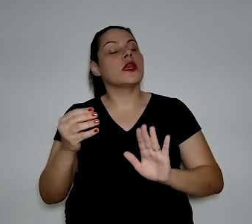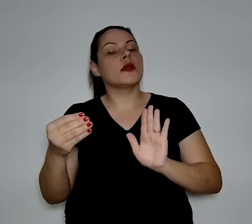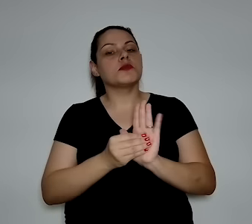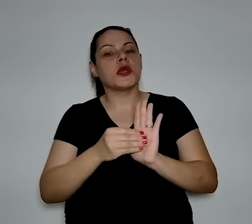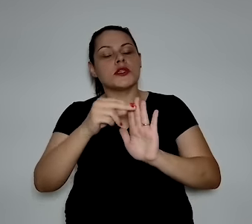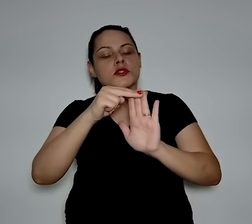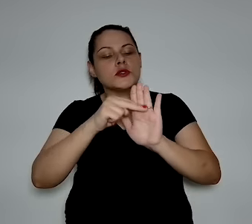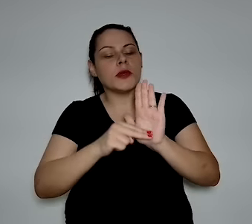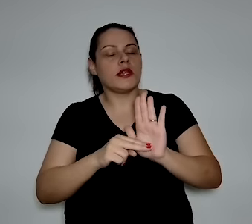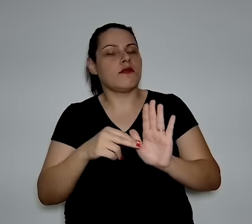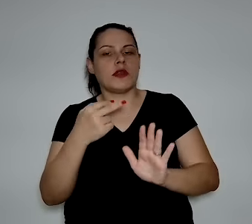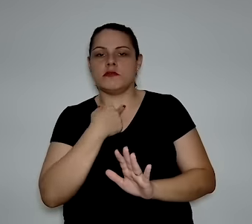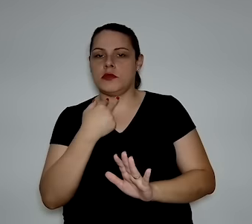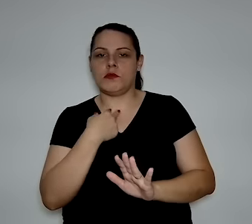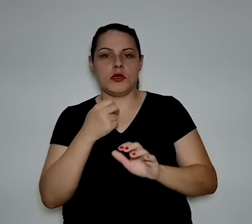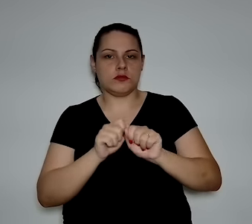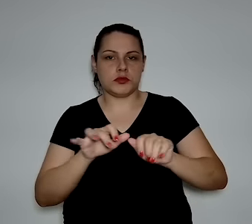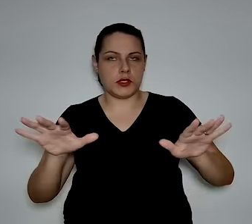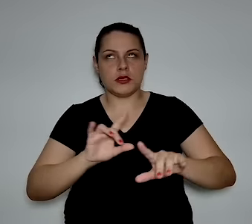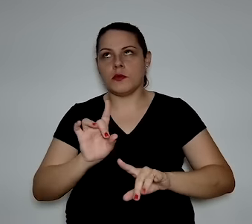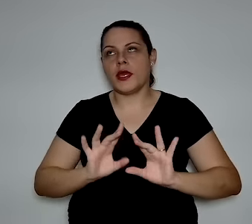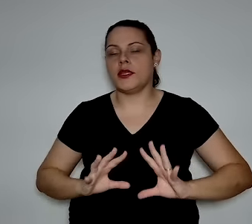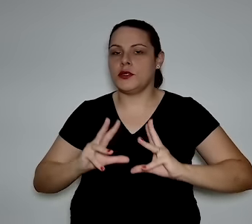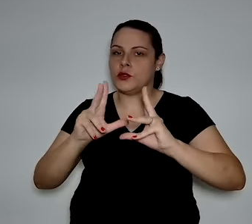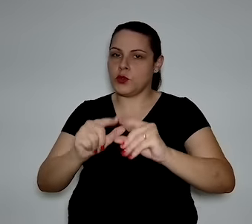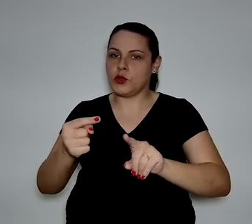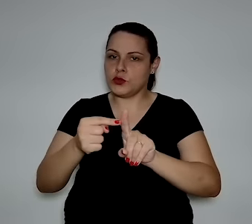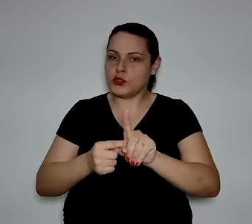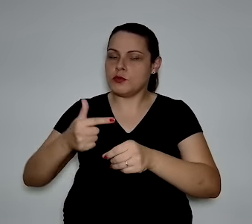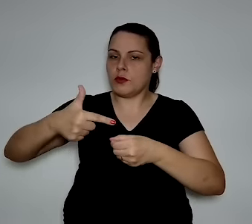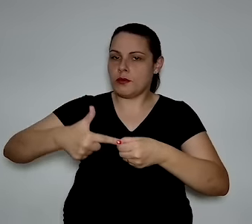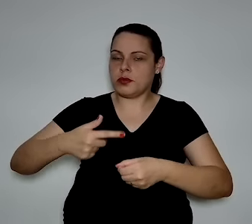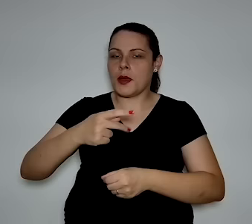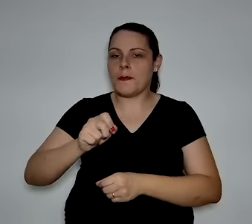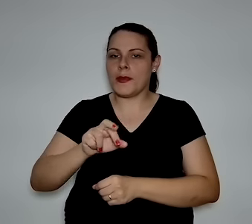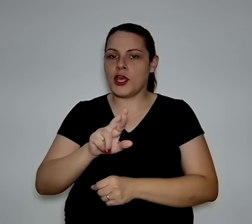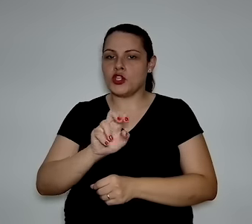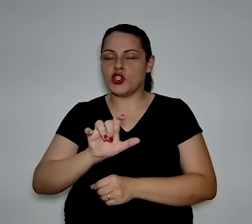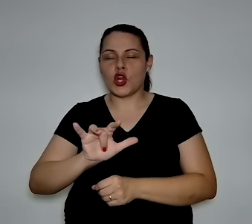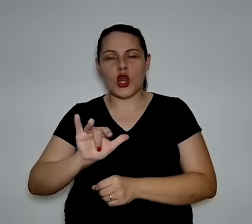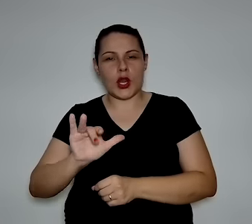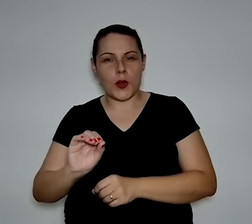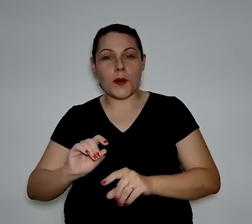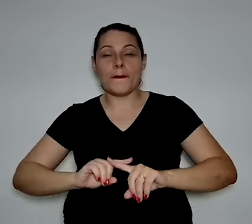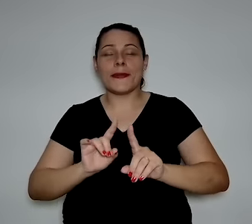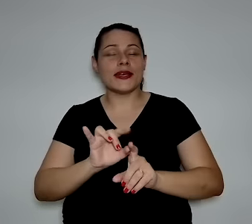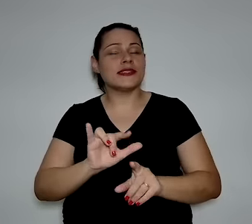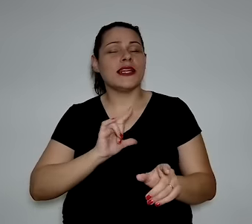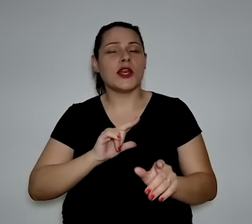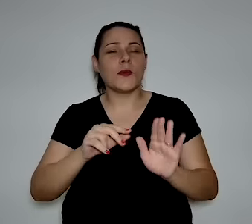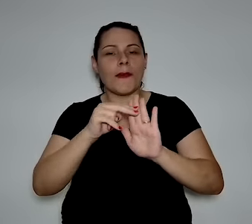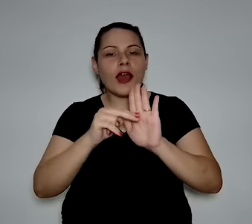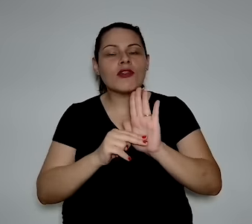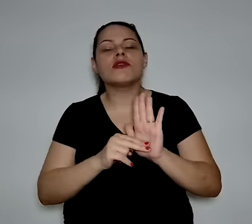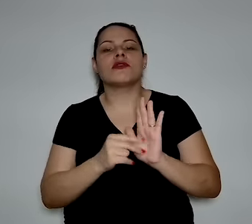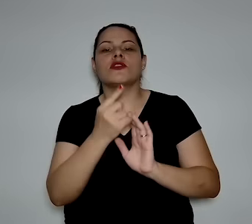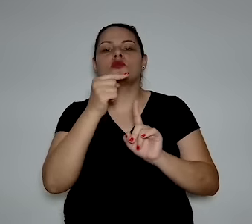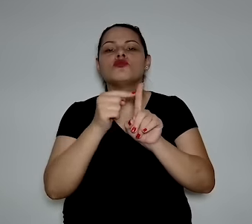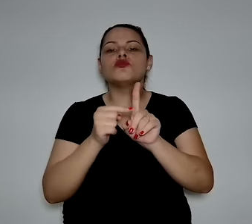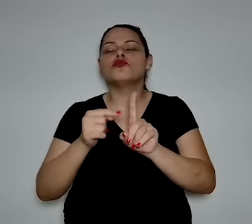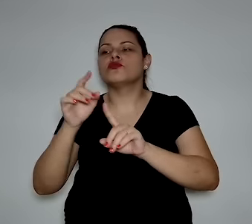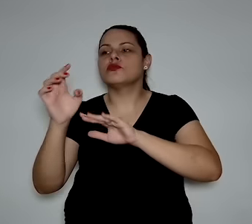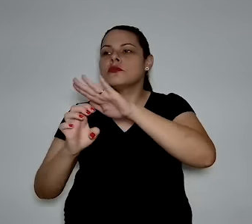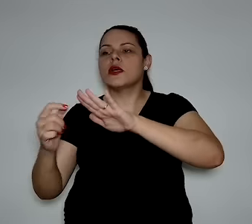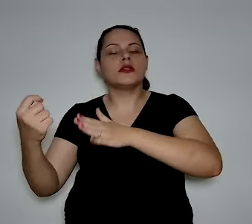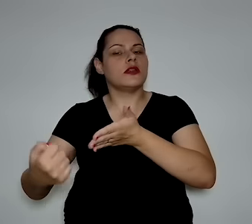por exemplo, se for colocada uma norma que você não pode emitir, é lógico, não são todos os petróleos, né? Se for colocada uma norma, que um